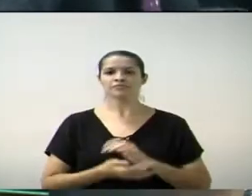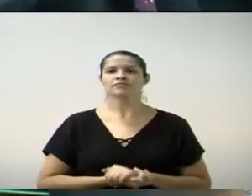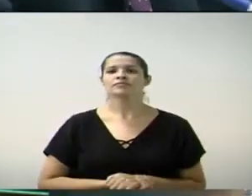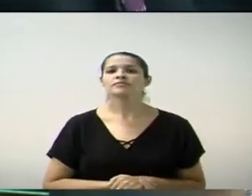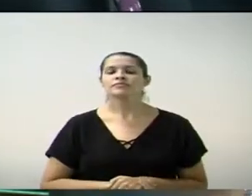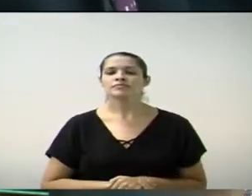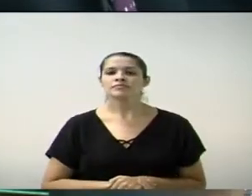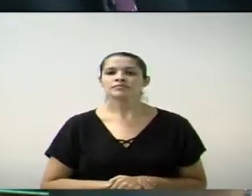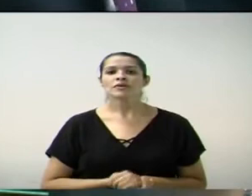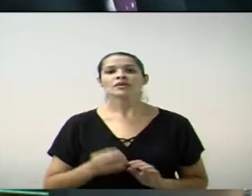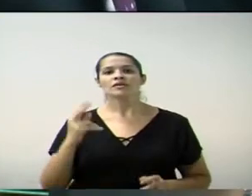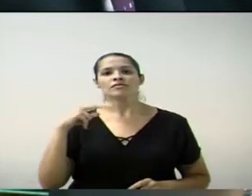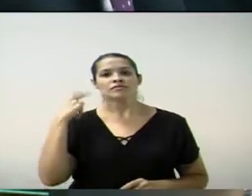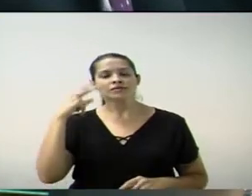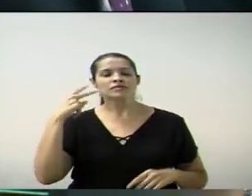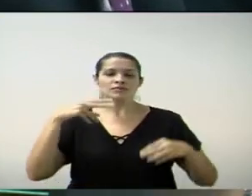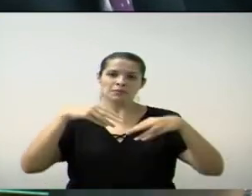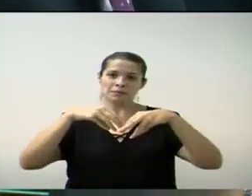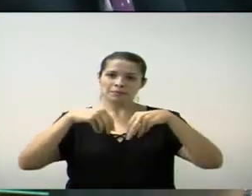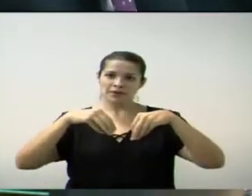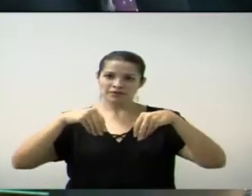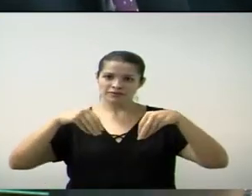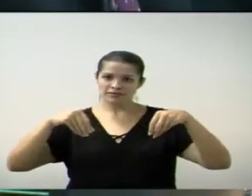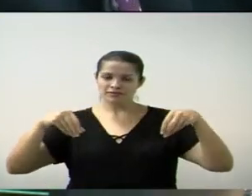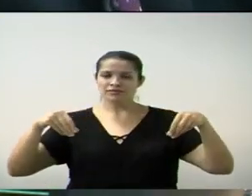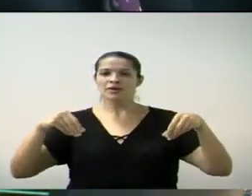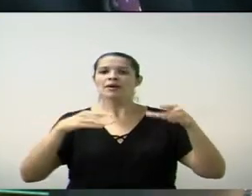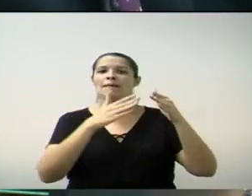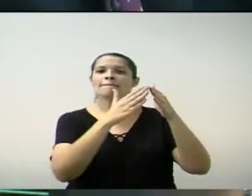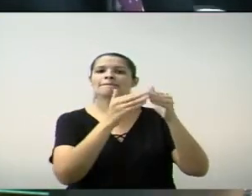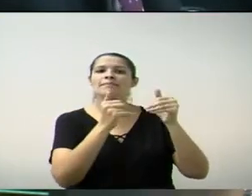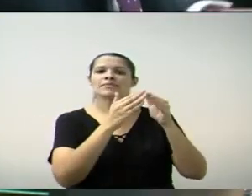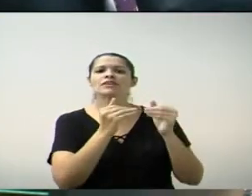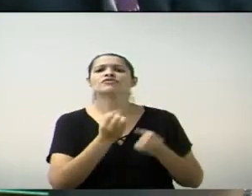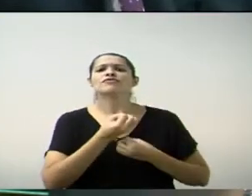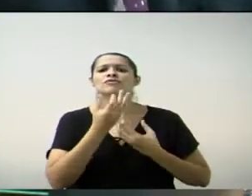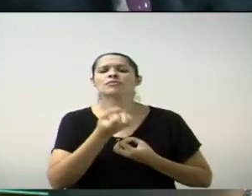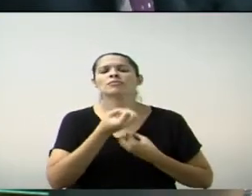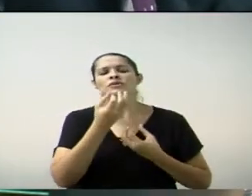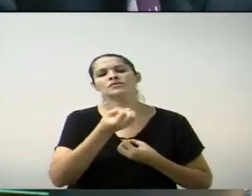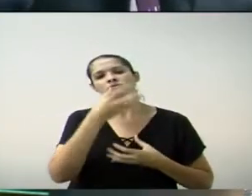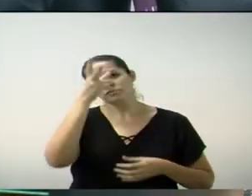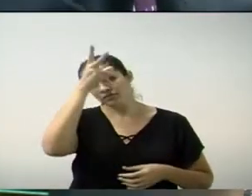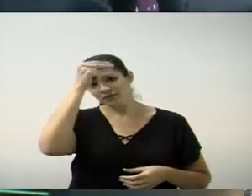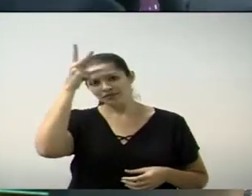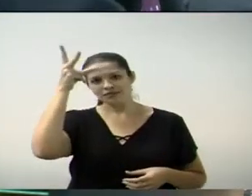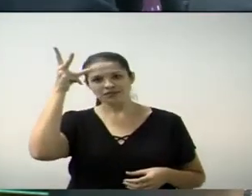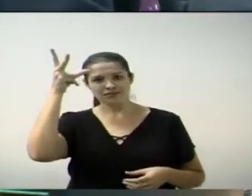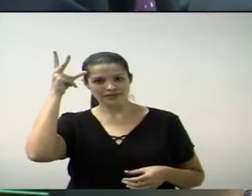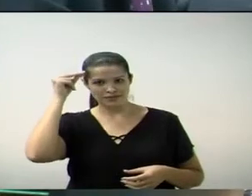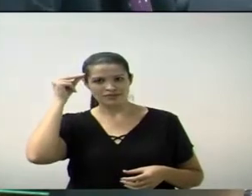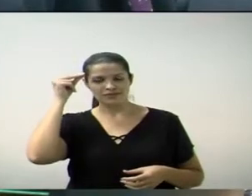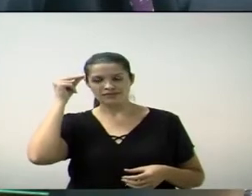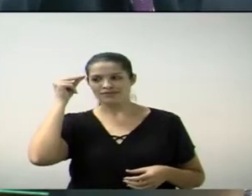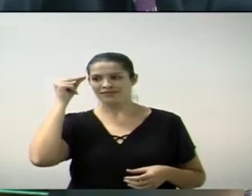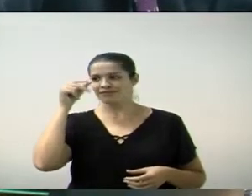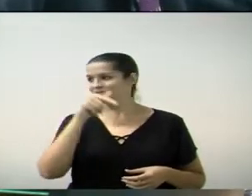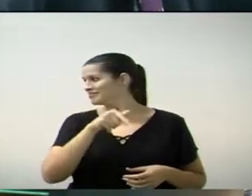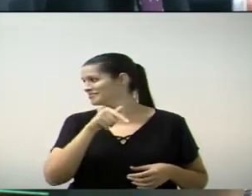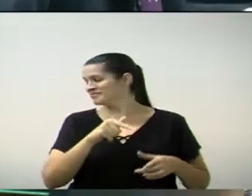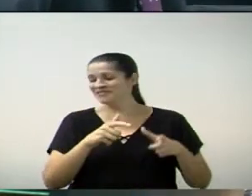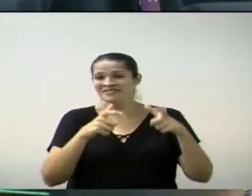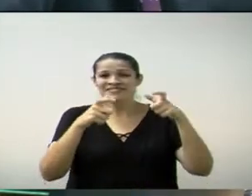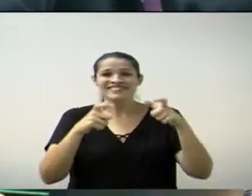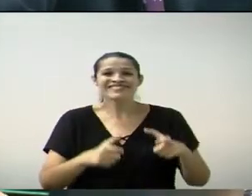93, vereador Danilo Barros, requerendo informações do executivo sobre o término das obras da Vô Soroca no Parque das